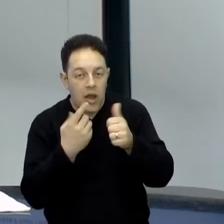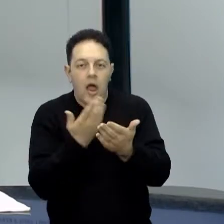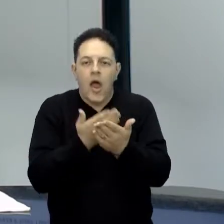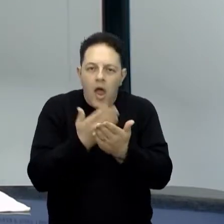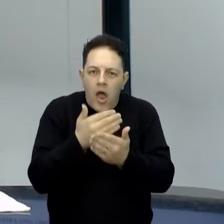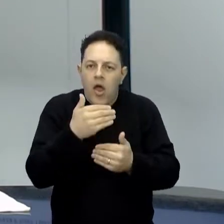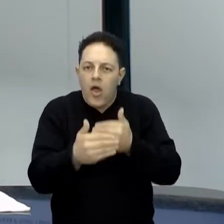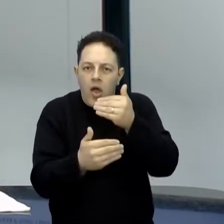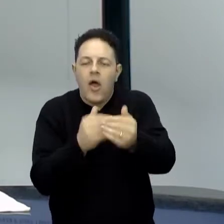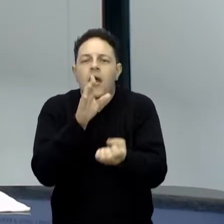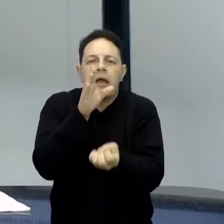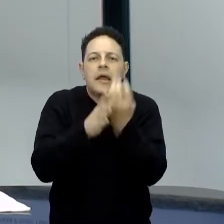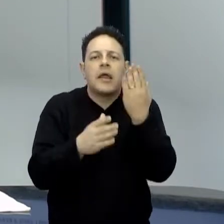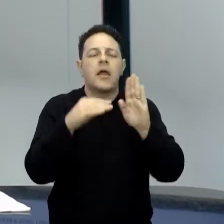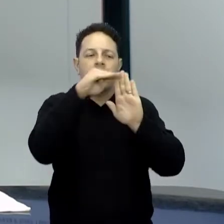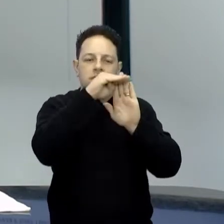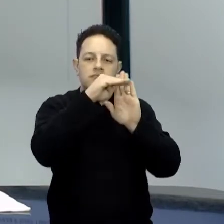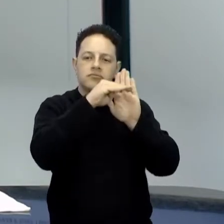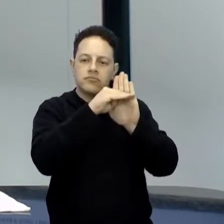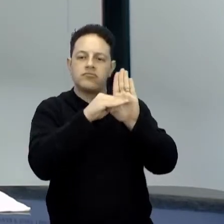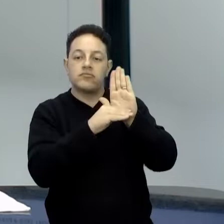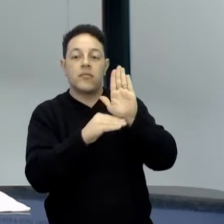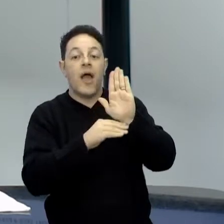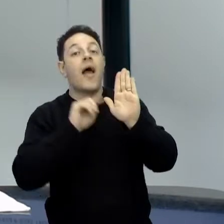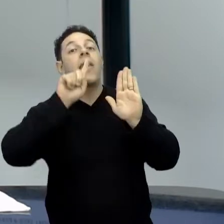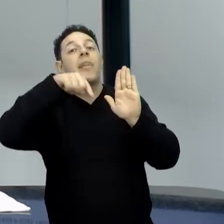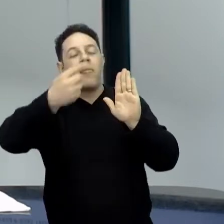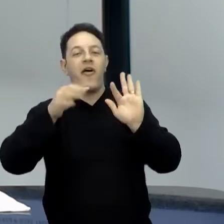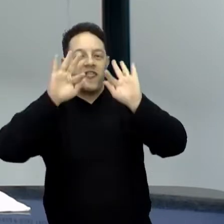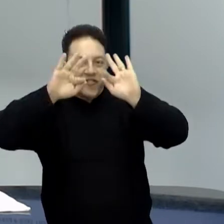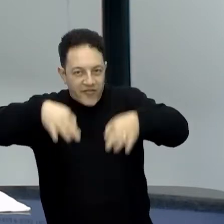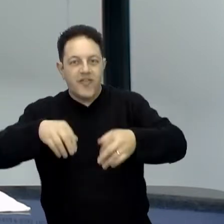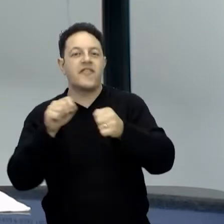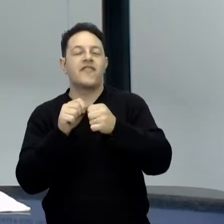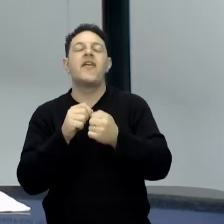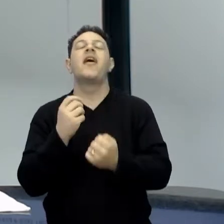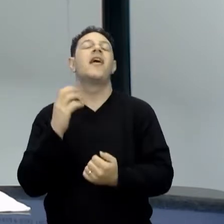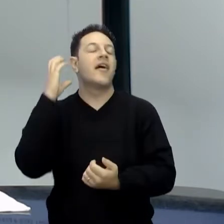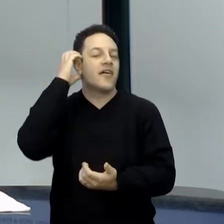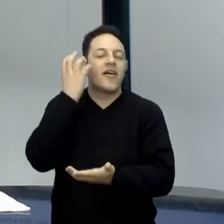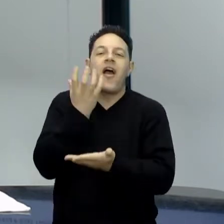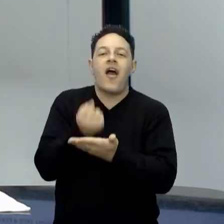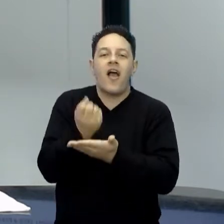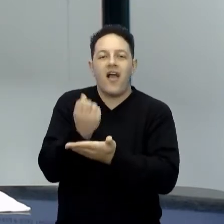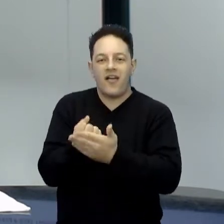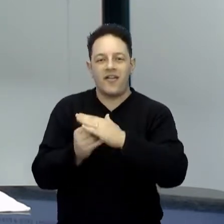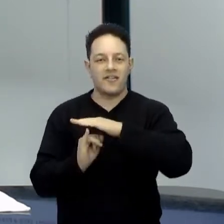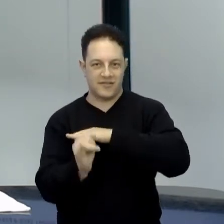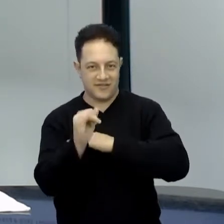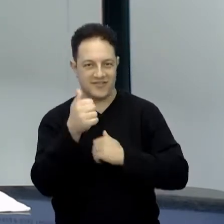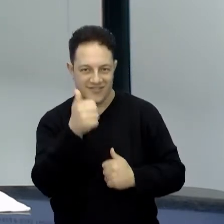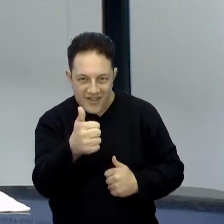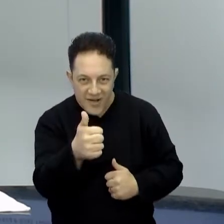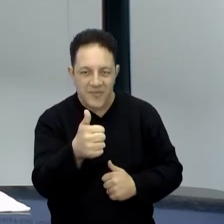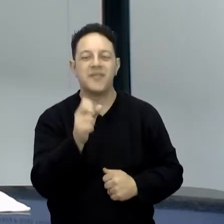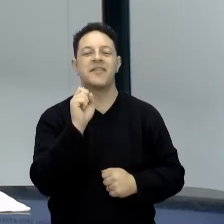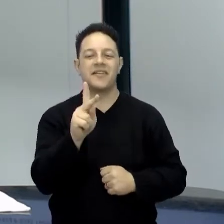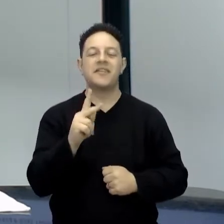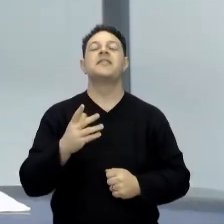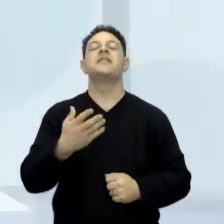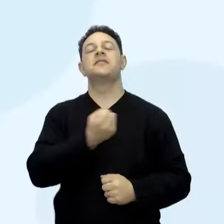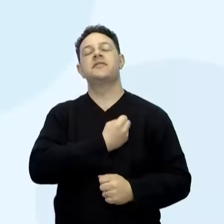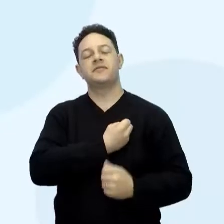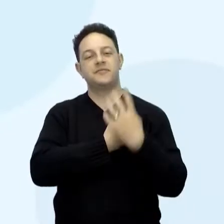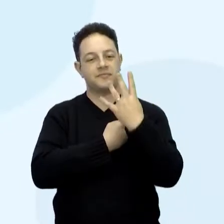aulas criar um roteiro e no final fazer o podcast, gravar o podcast, tá certo? Então, essa é a proposta da atividade 4.